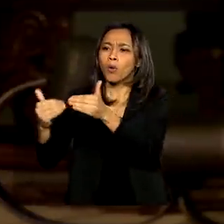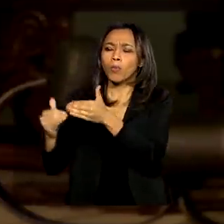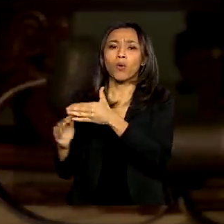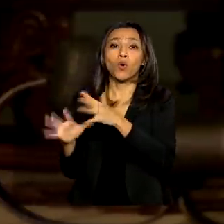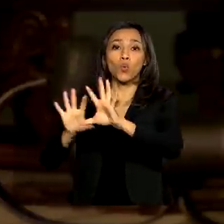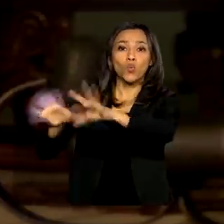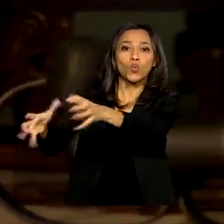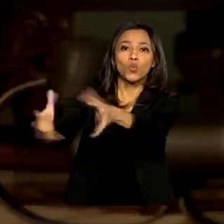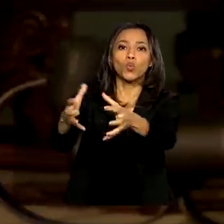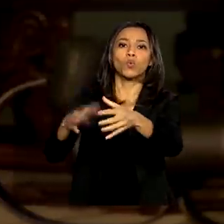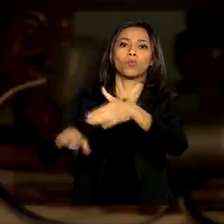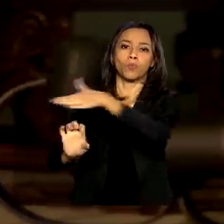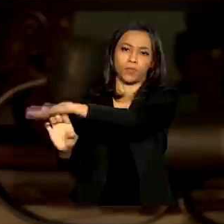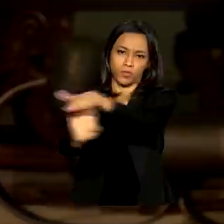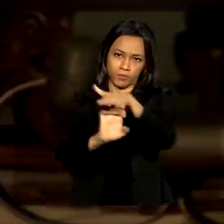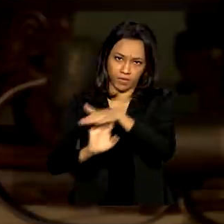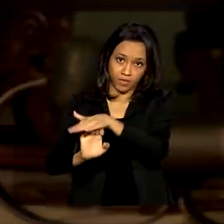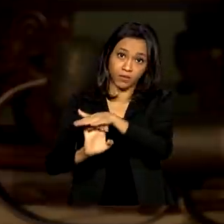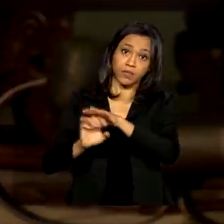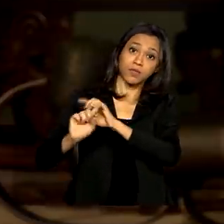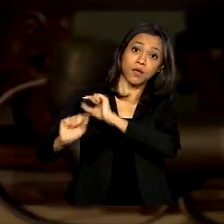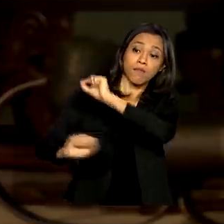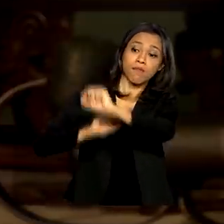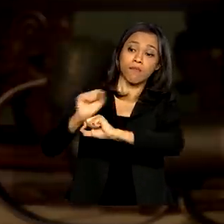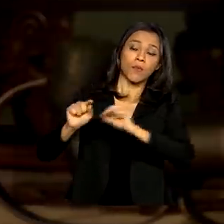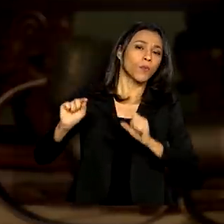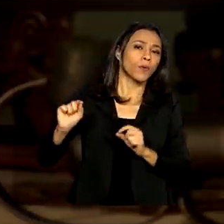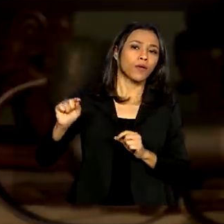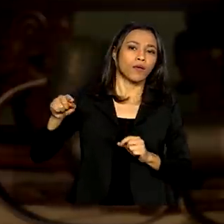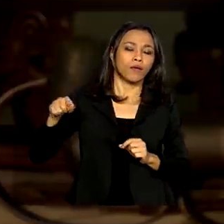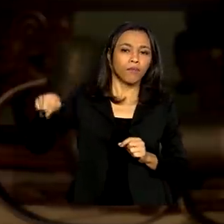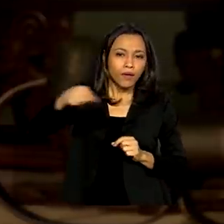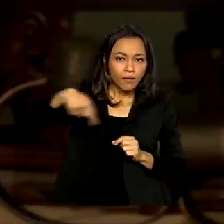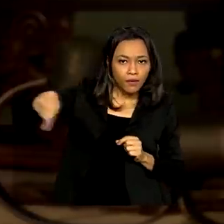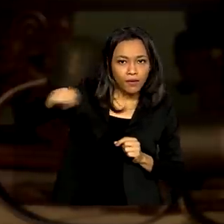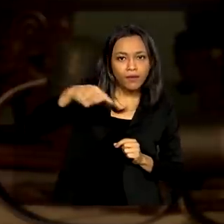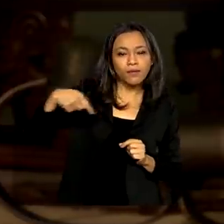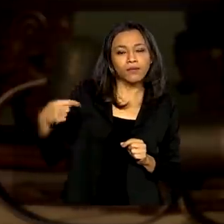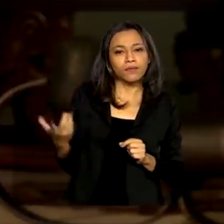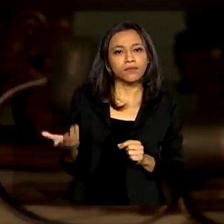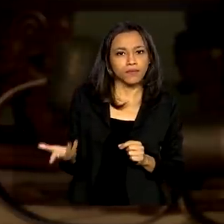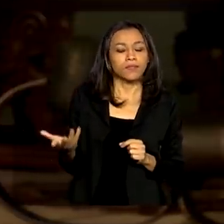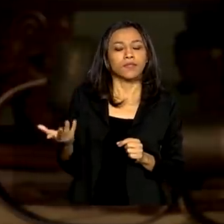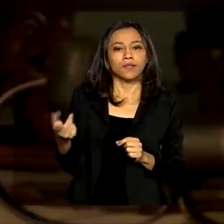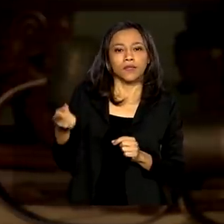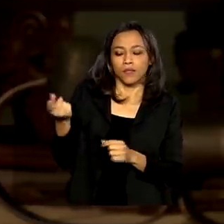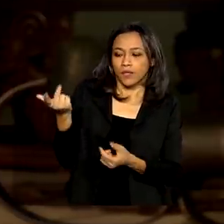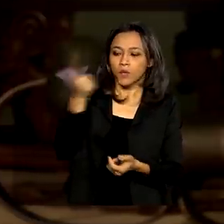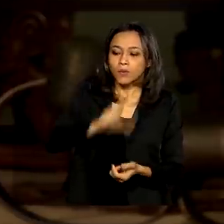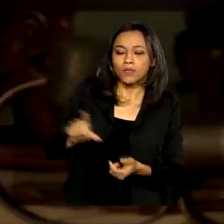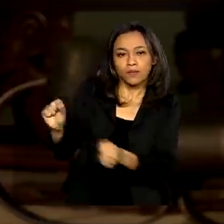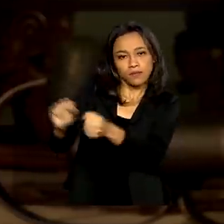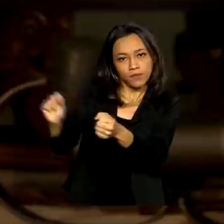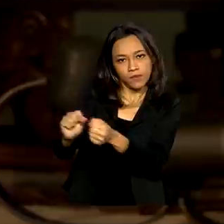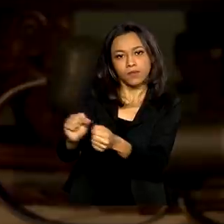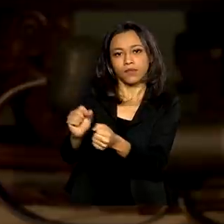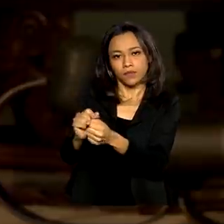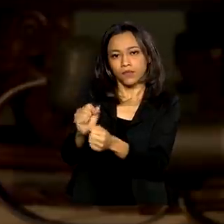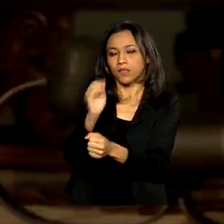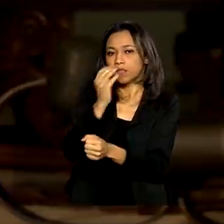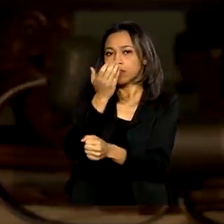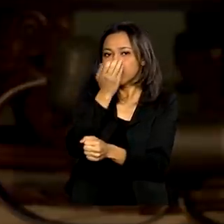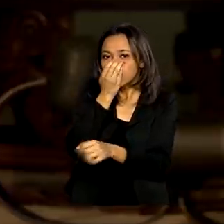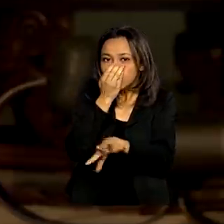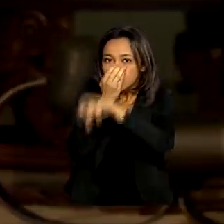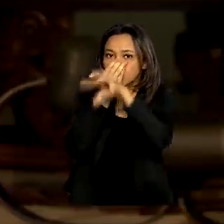de empresas, para o desenvolvimento, para a escala da construção de ventiladores no Brasil. Lembrar que